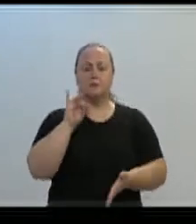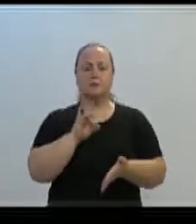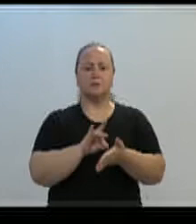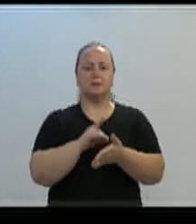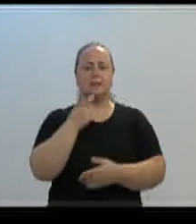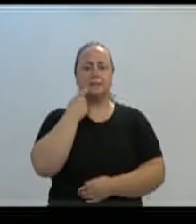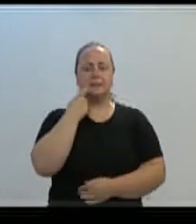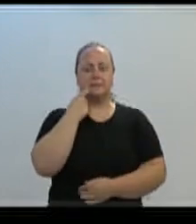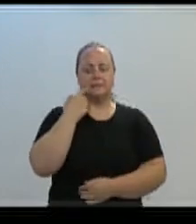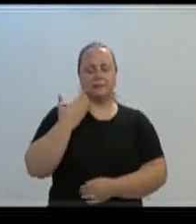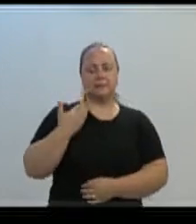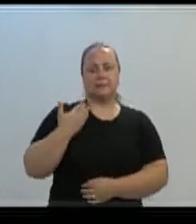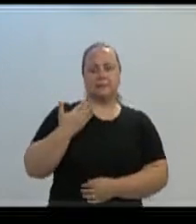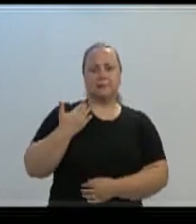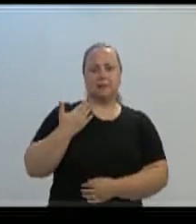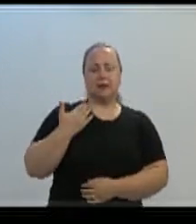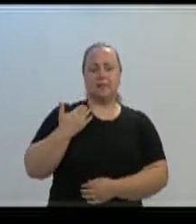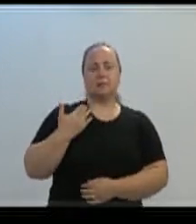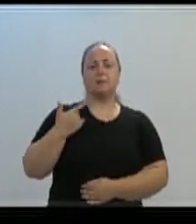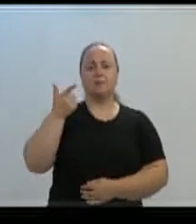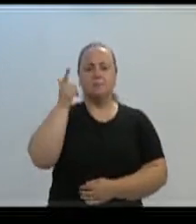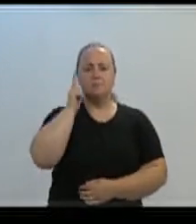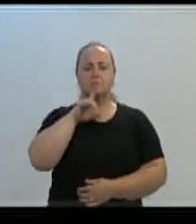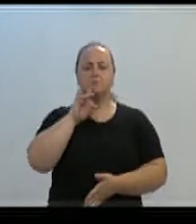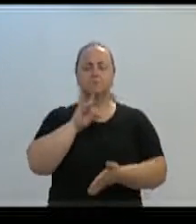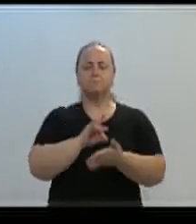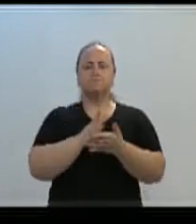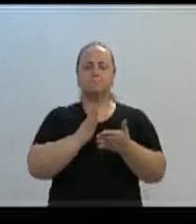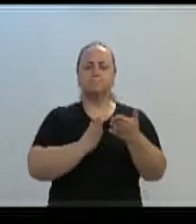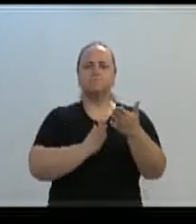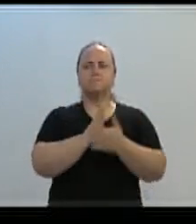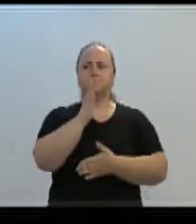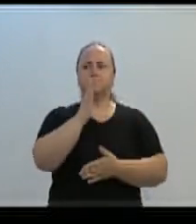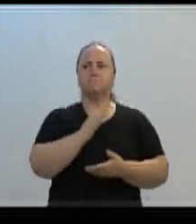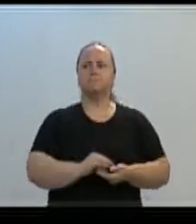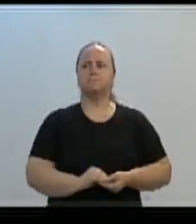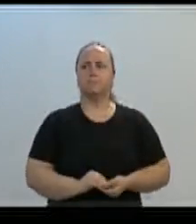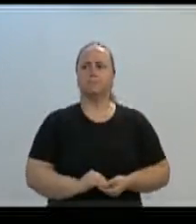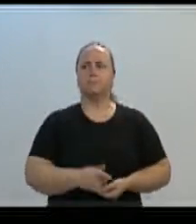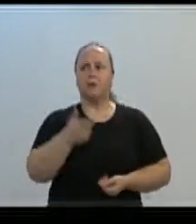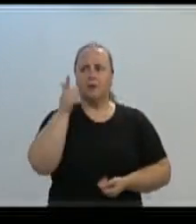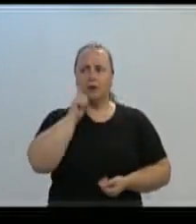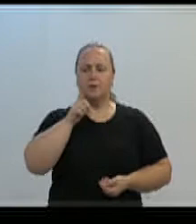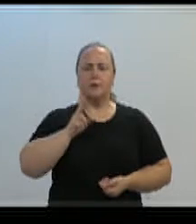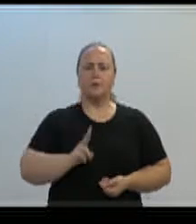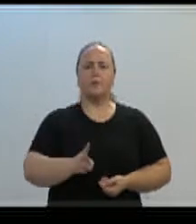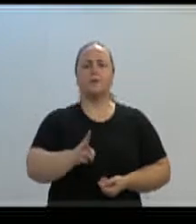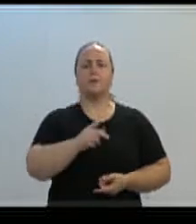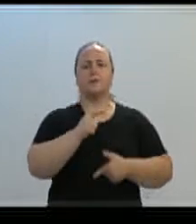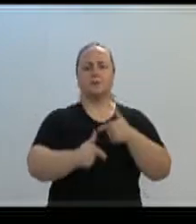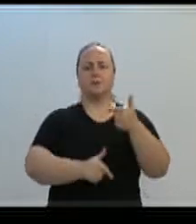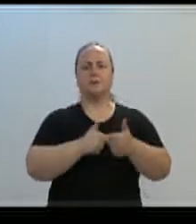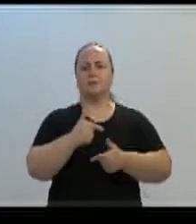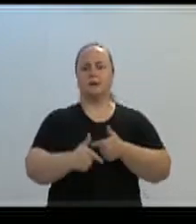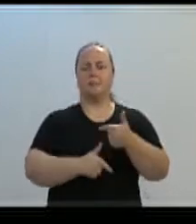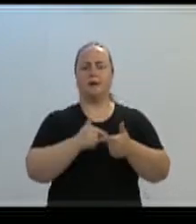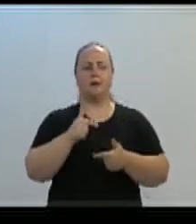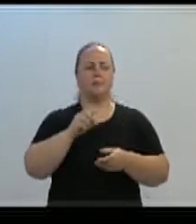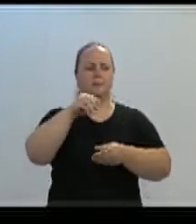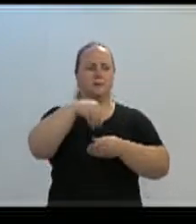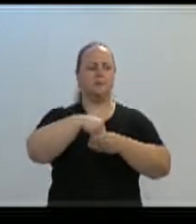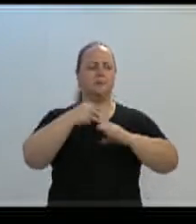sexta-feira da nossa reeleição para continuarmos o trabalho na Câmara de Vereadores.